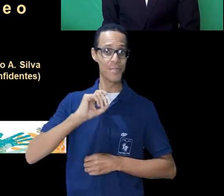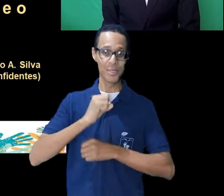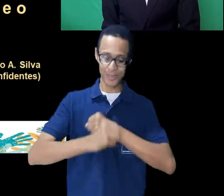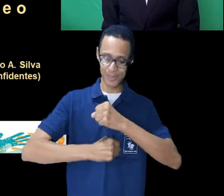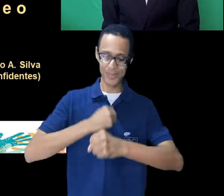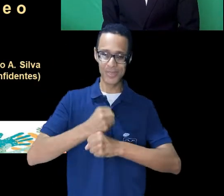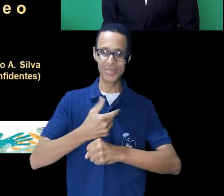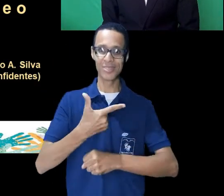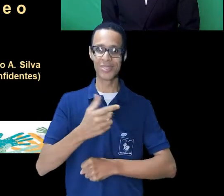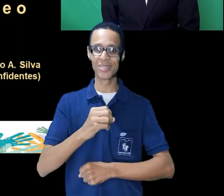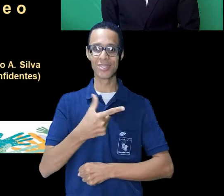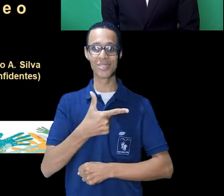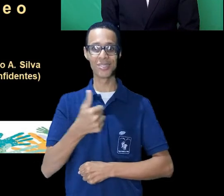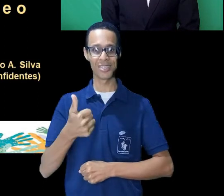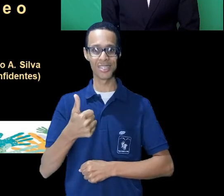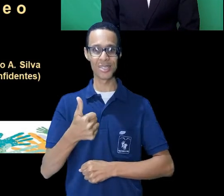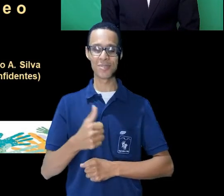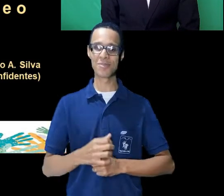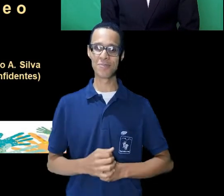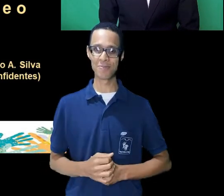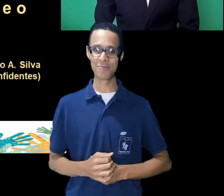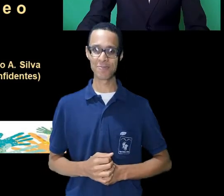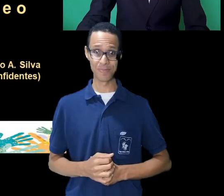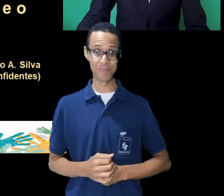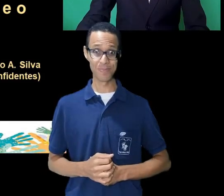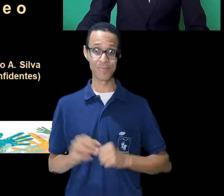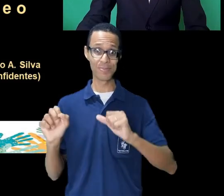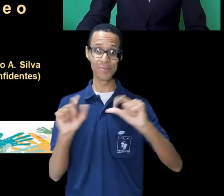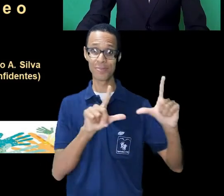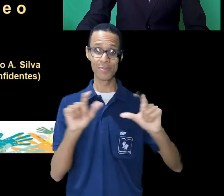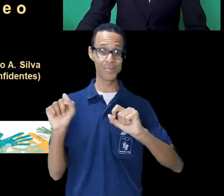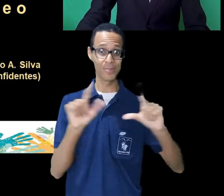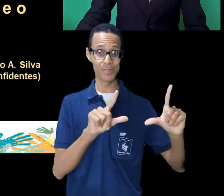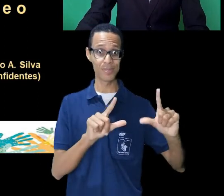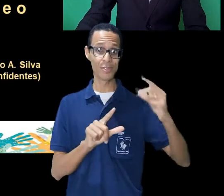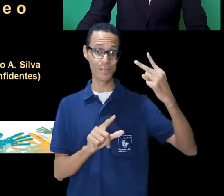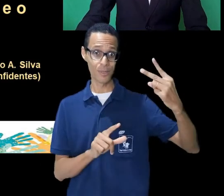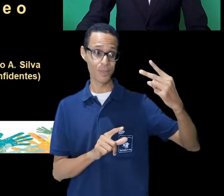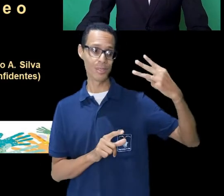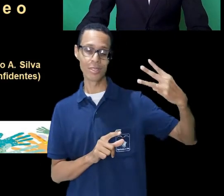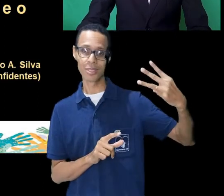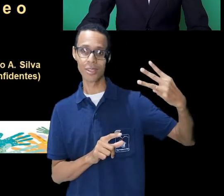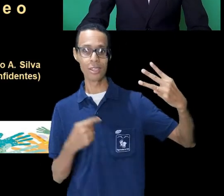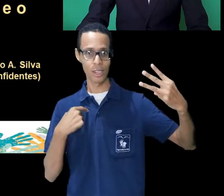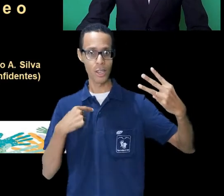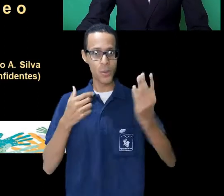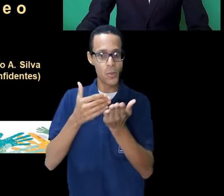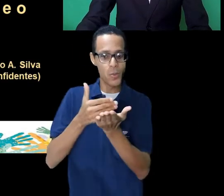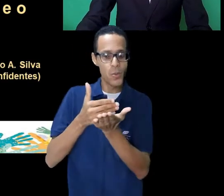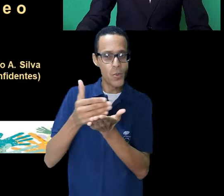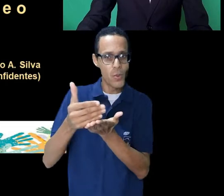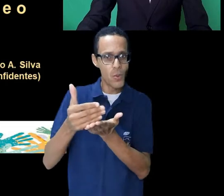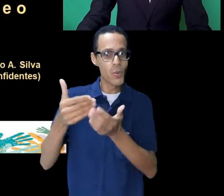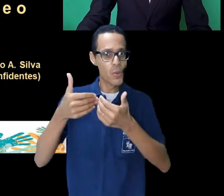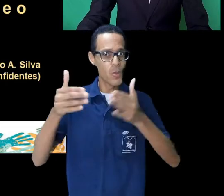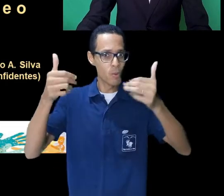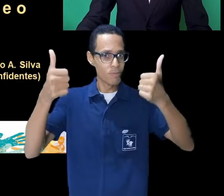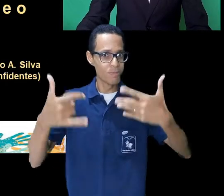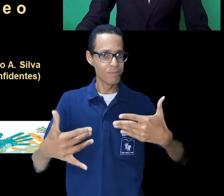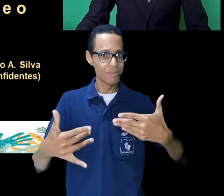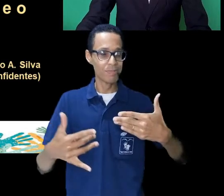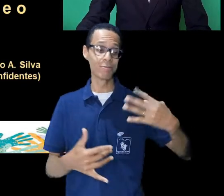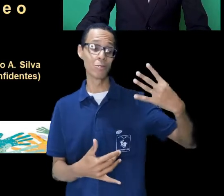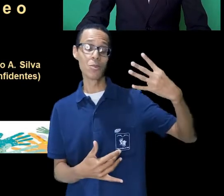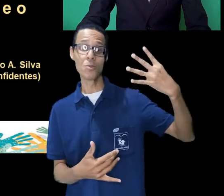Gerais e o ano 2021. Os slides 2 e 3 faço a introdução. O